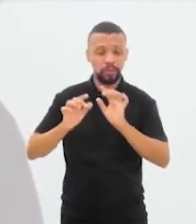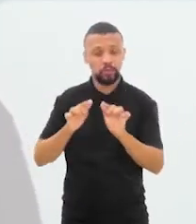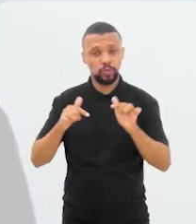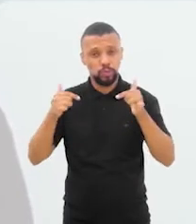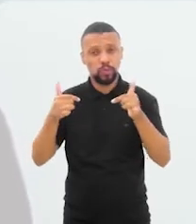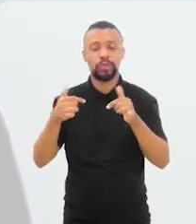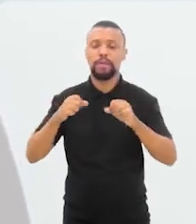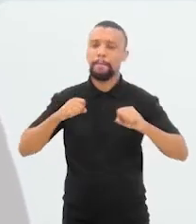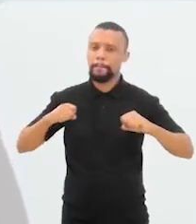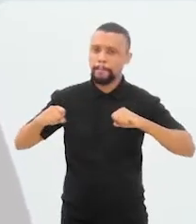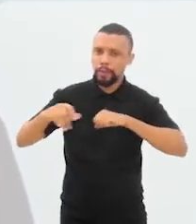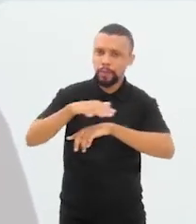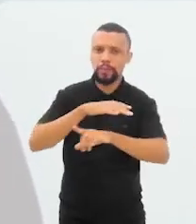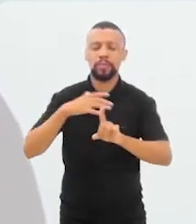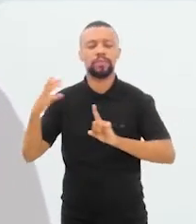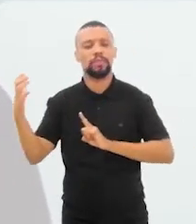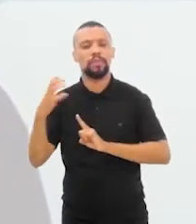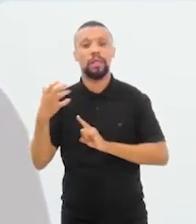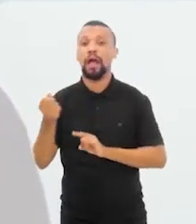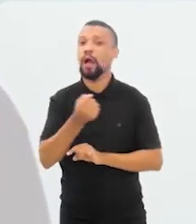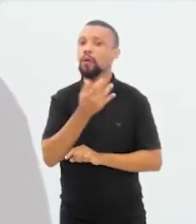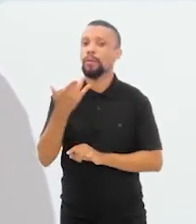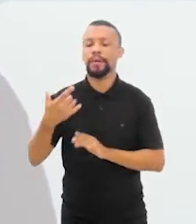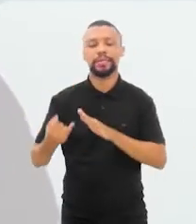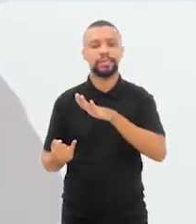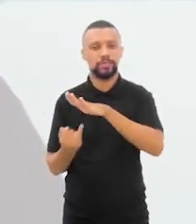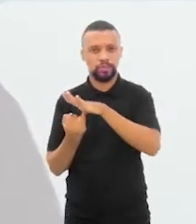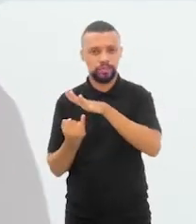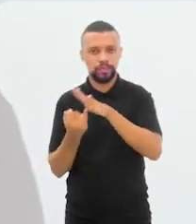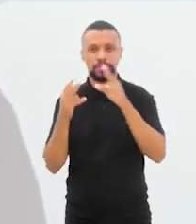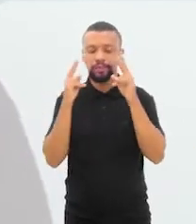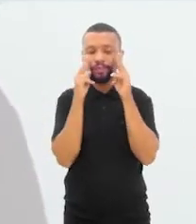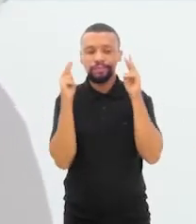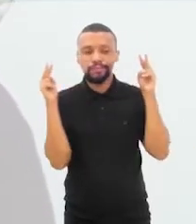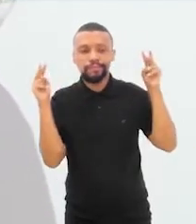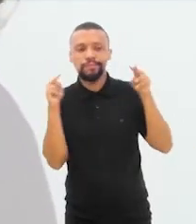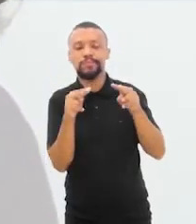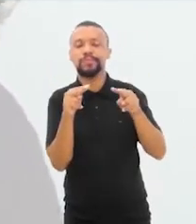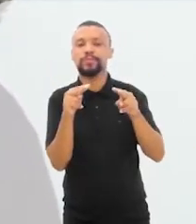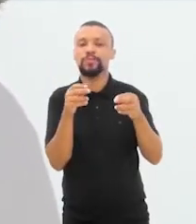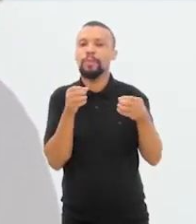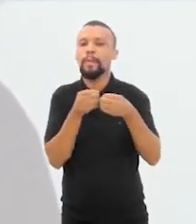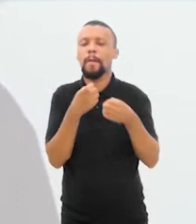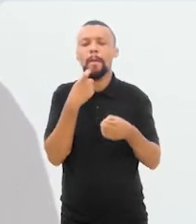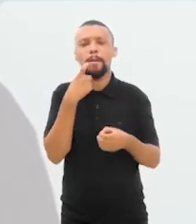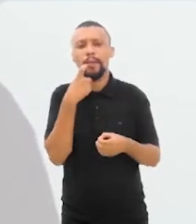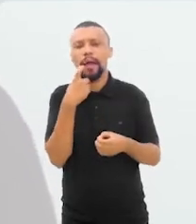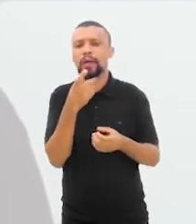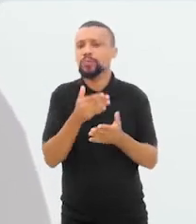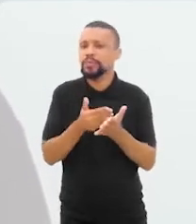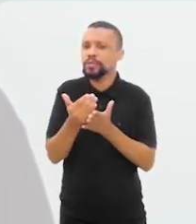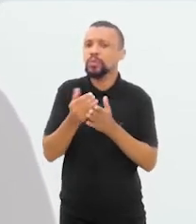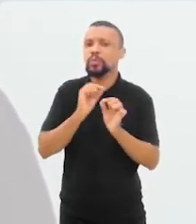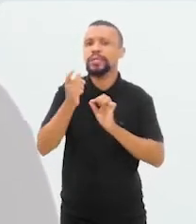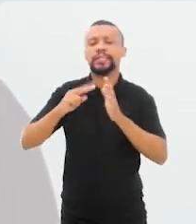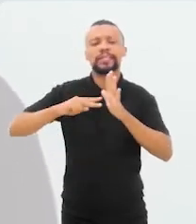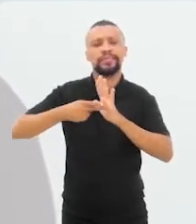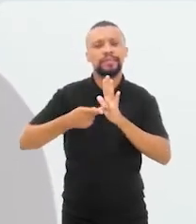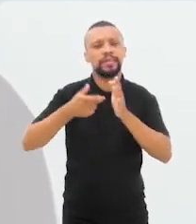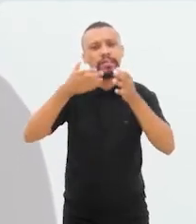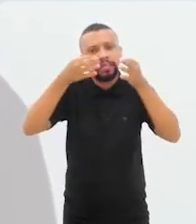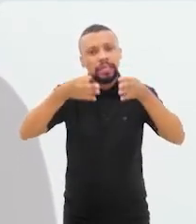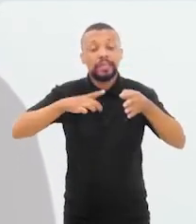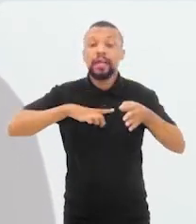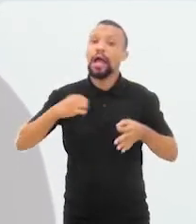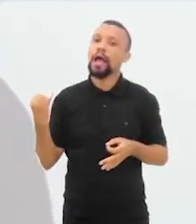pelo movimento Rio de Impacto, algumas instituições já estão ali olhando muito de perto desde o início, o que vai ser e